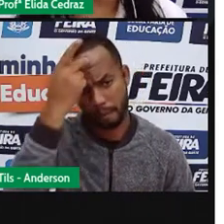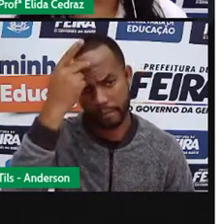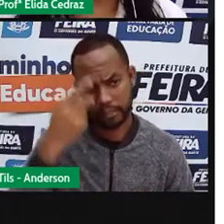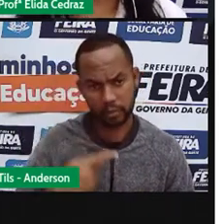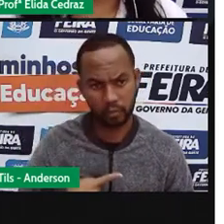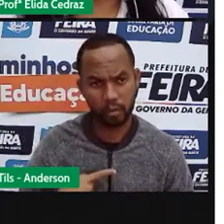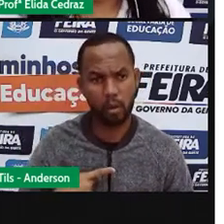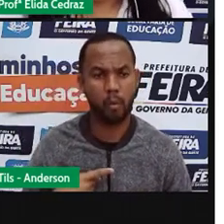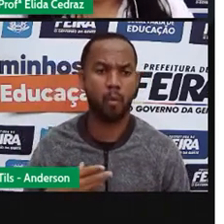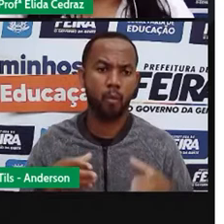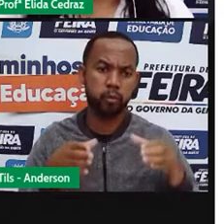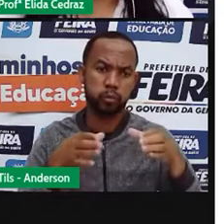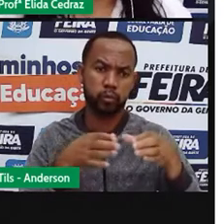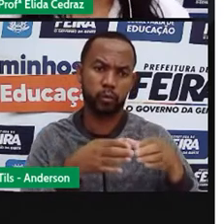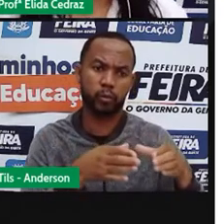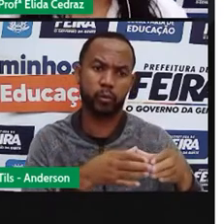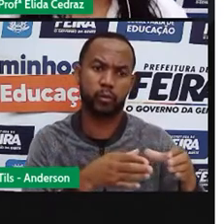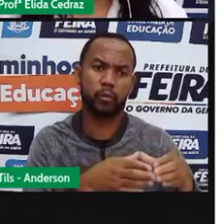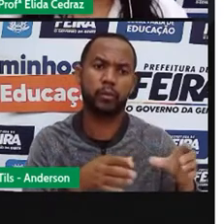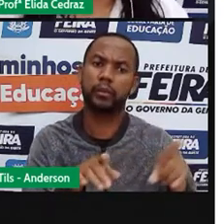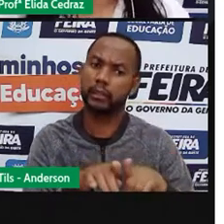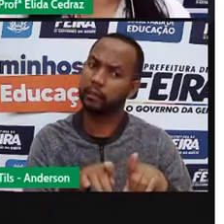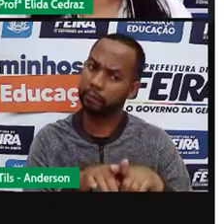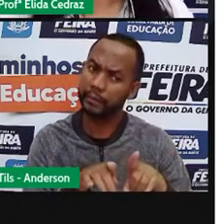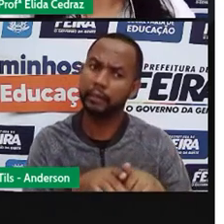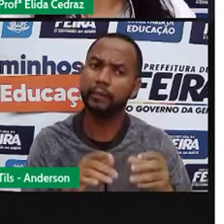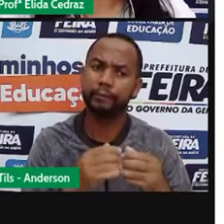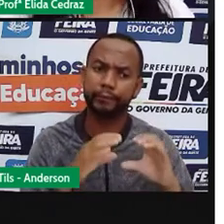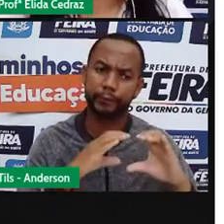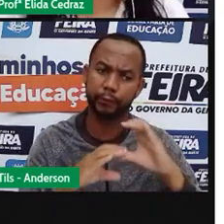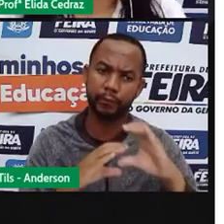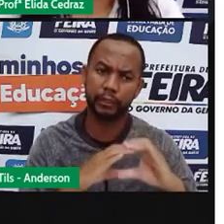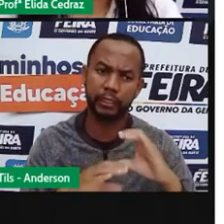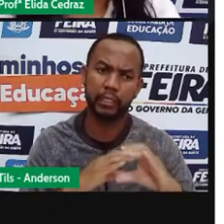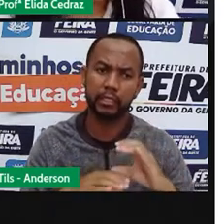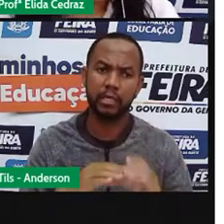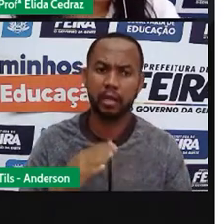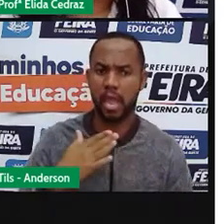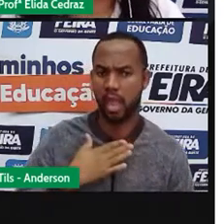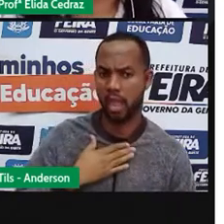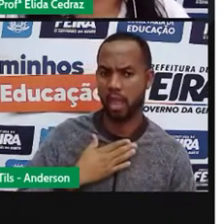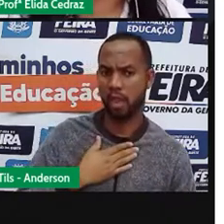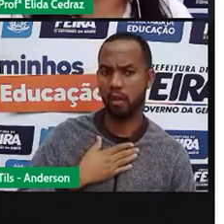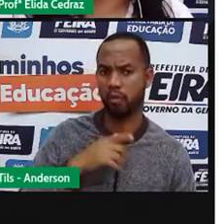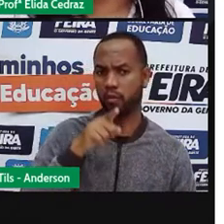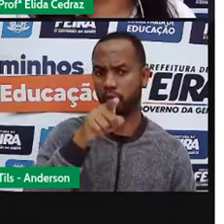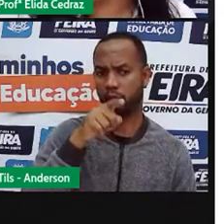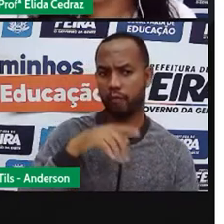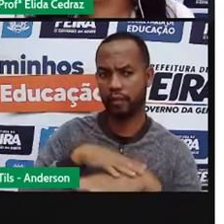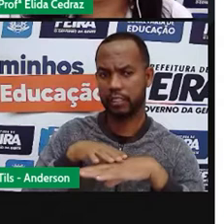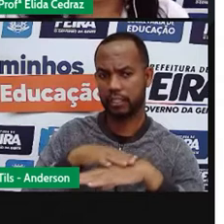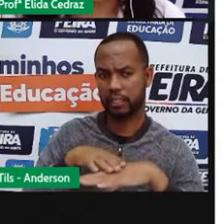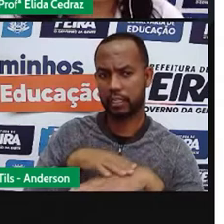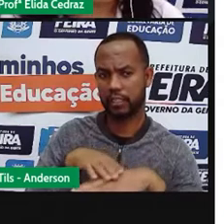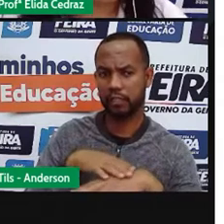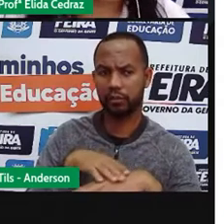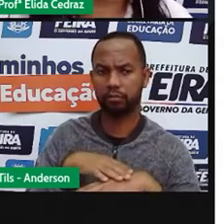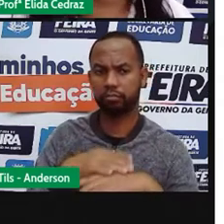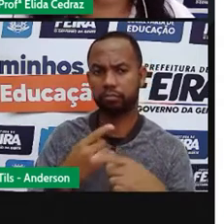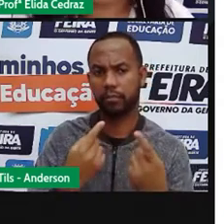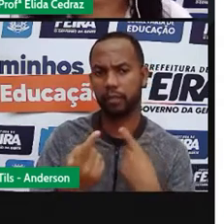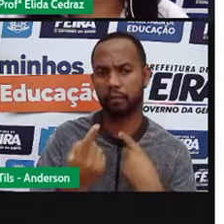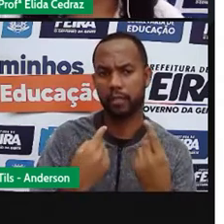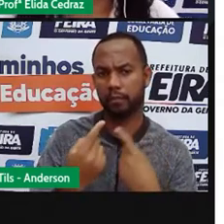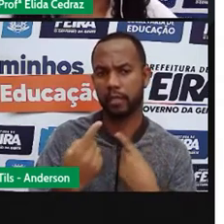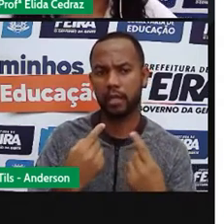em massa. Forma individual. Eu conversando com você, você conversando com